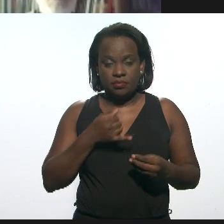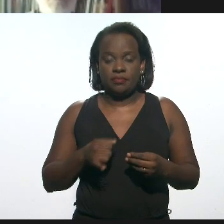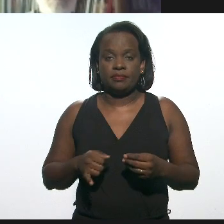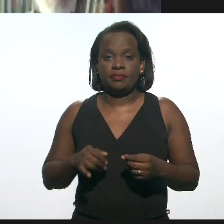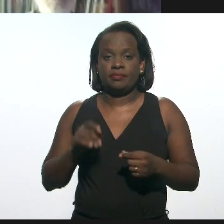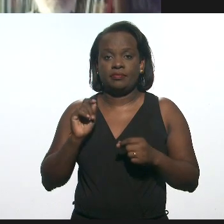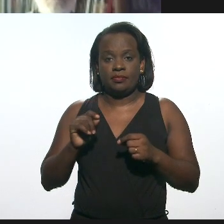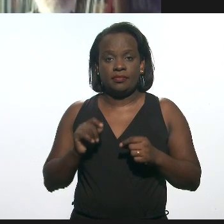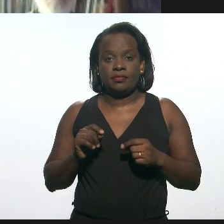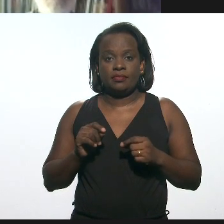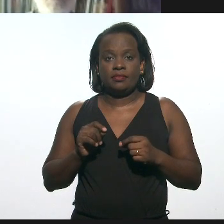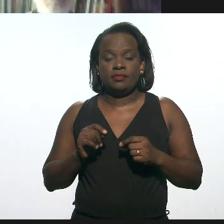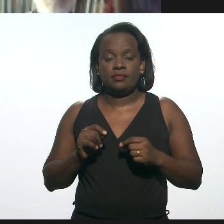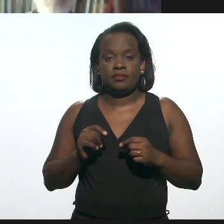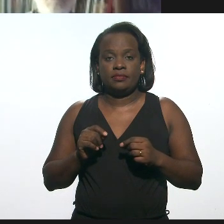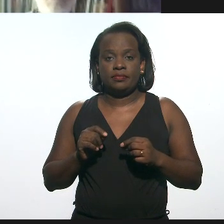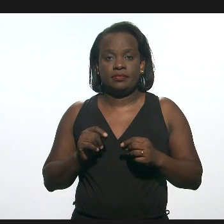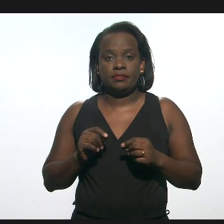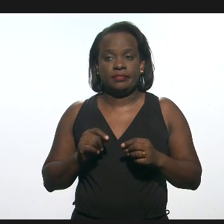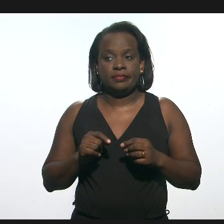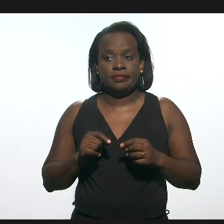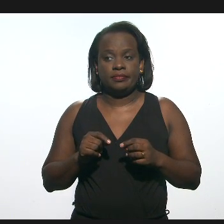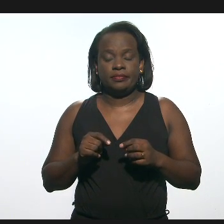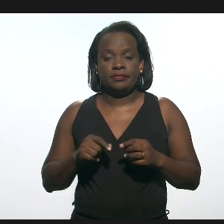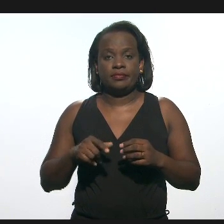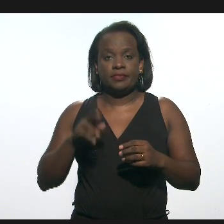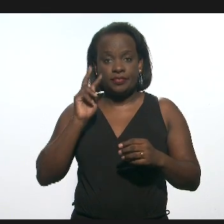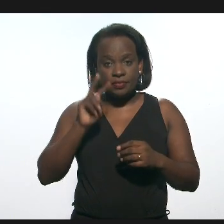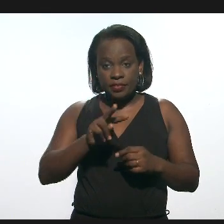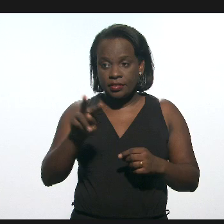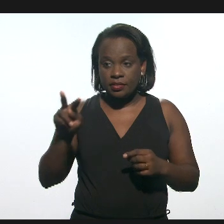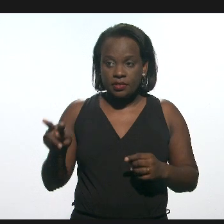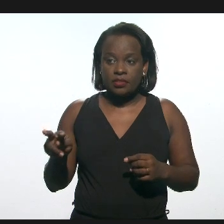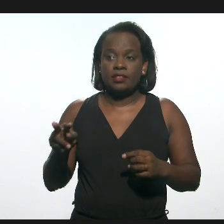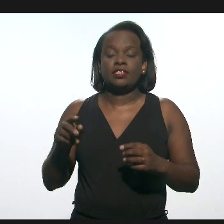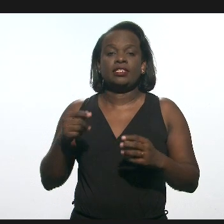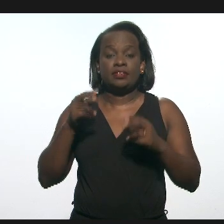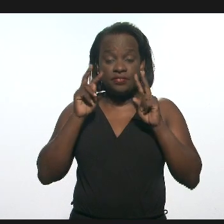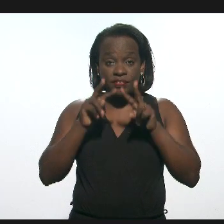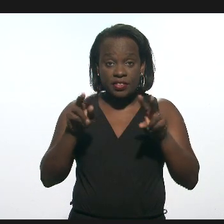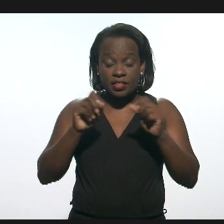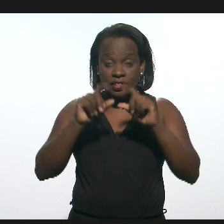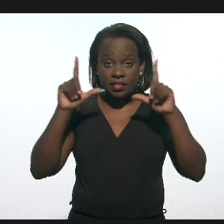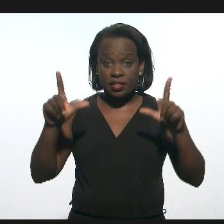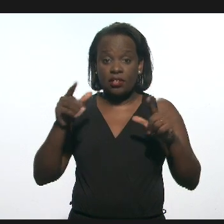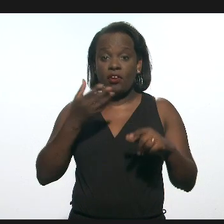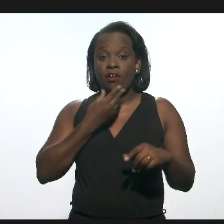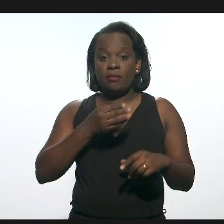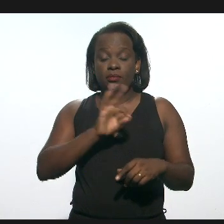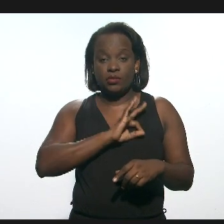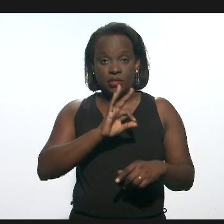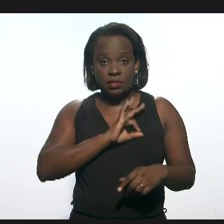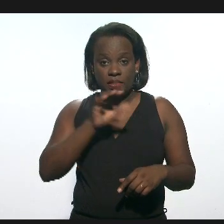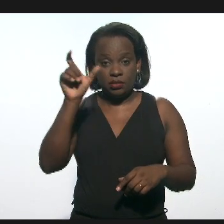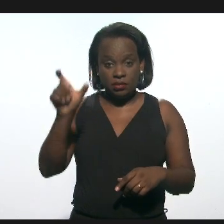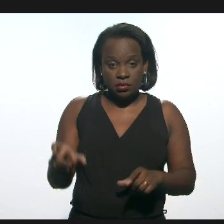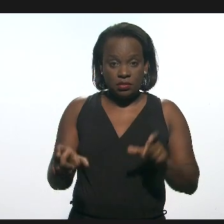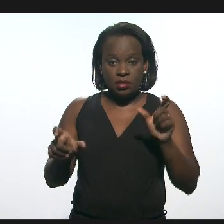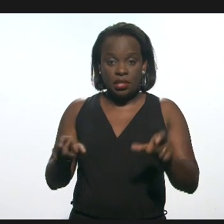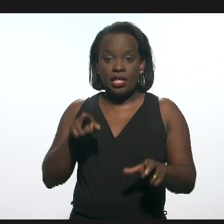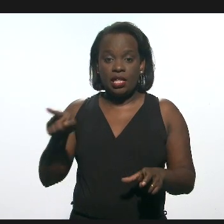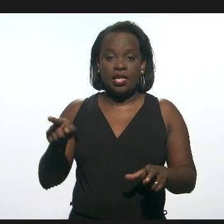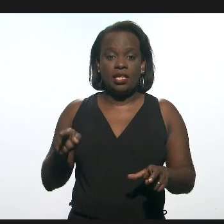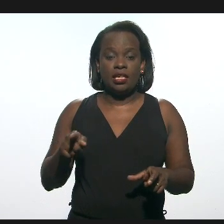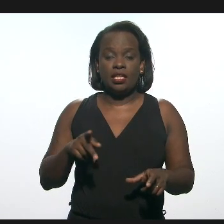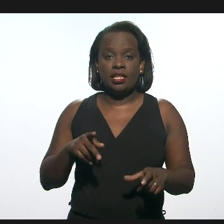que é justamente observar, enxergar o policial como alguém que age